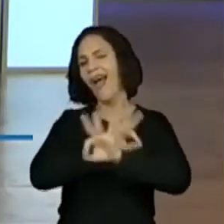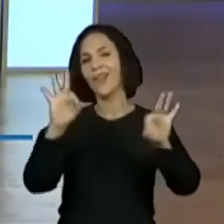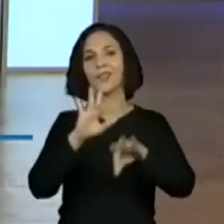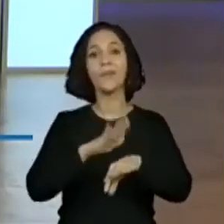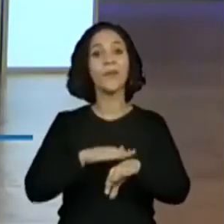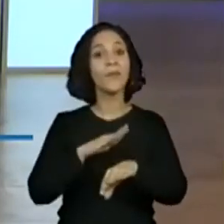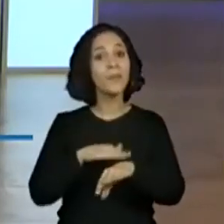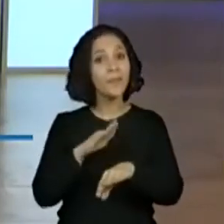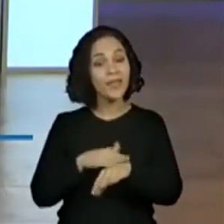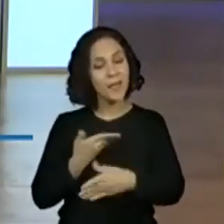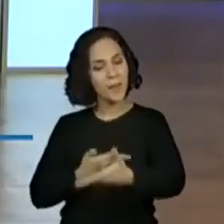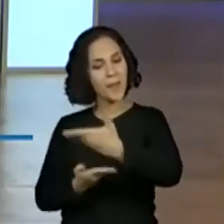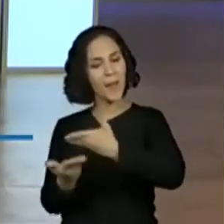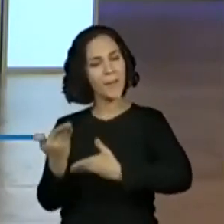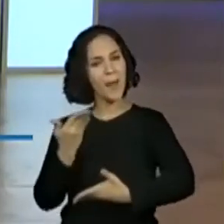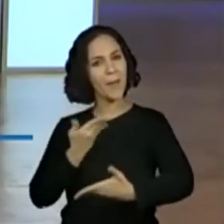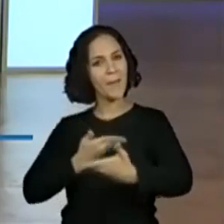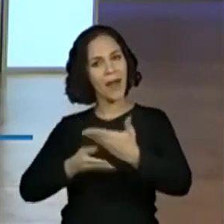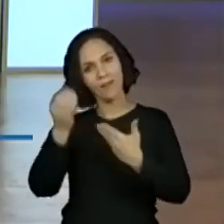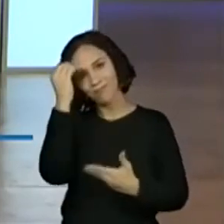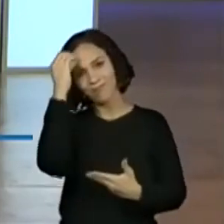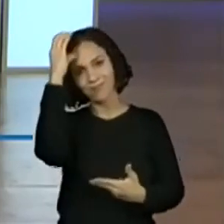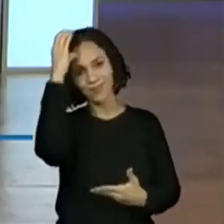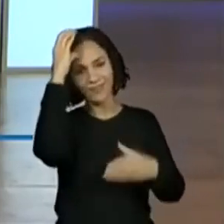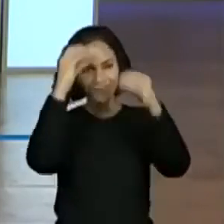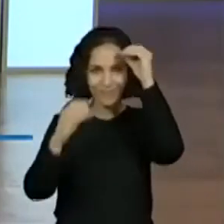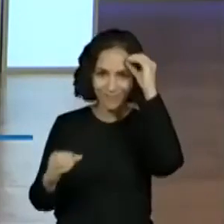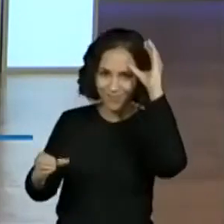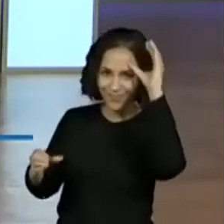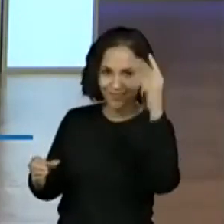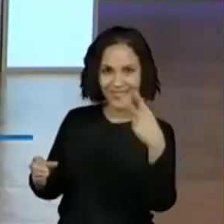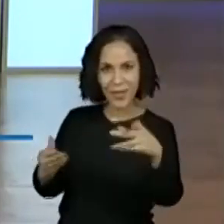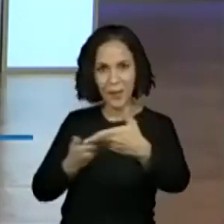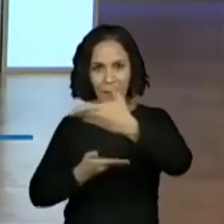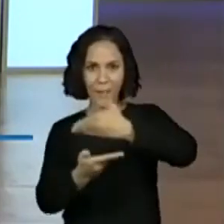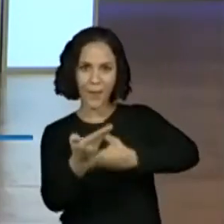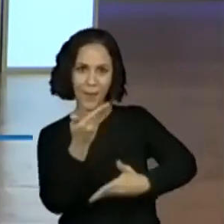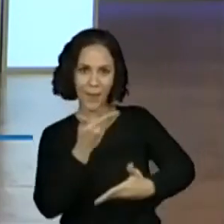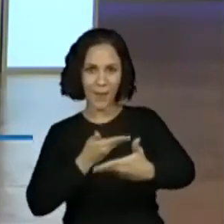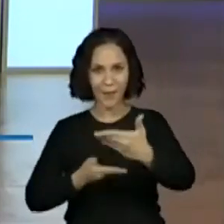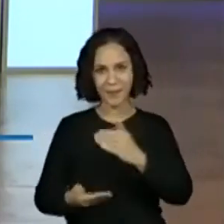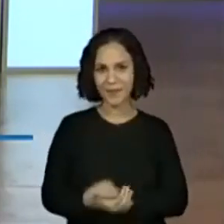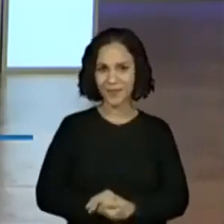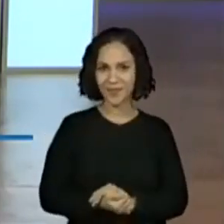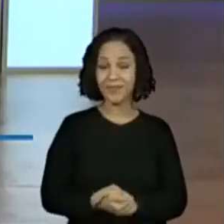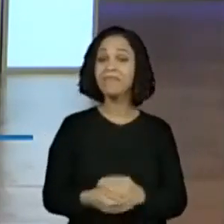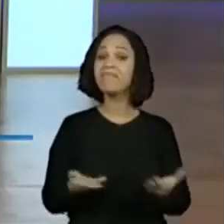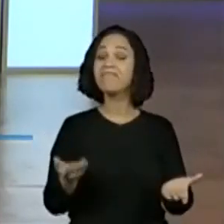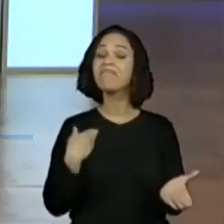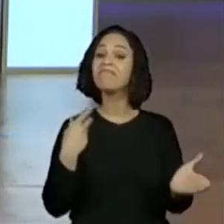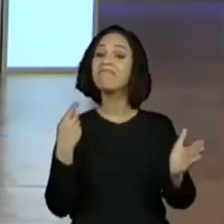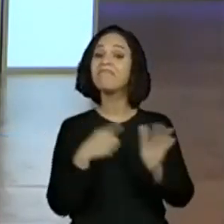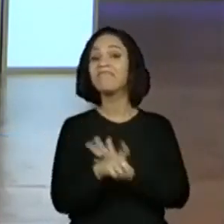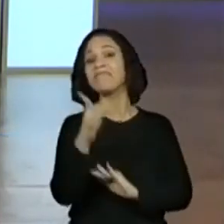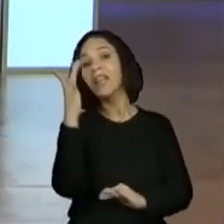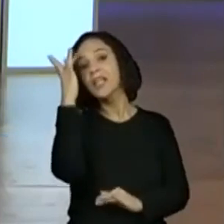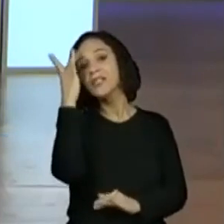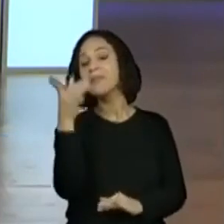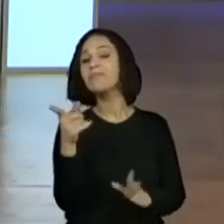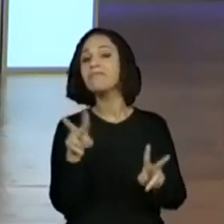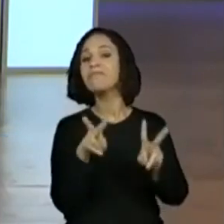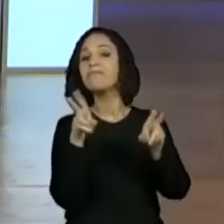momento dessa troca de saberes. E eu quero de vocês, o que vocês acharam desse poema?